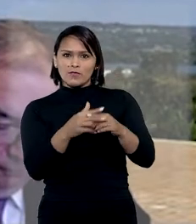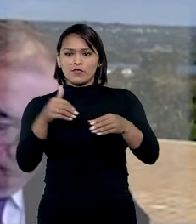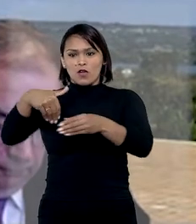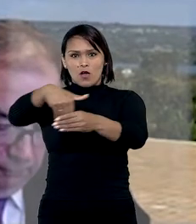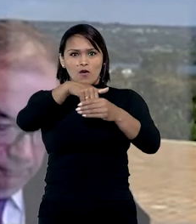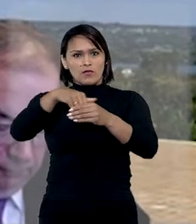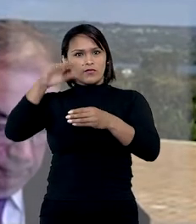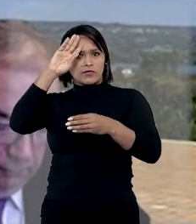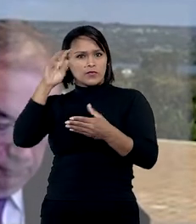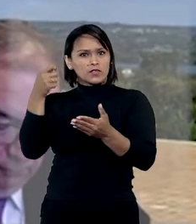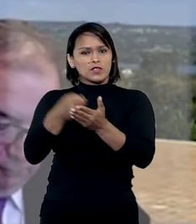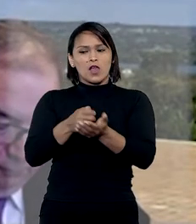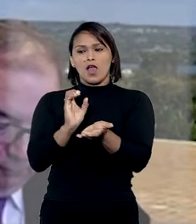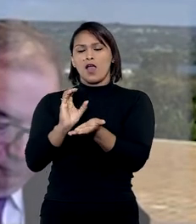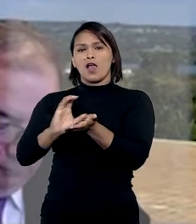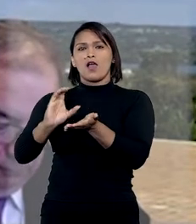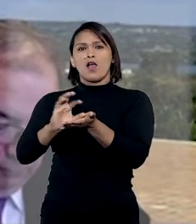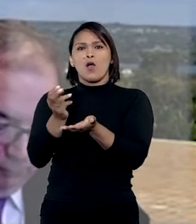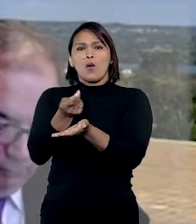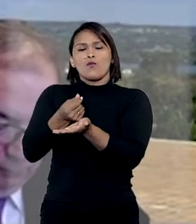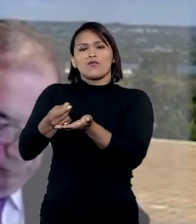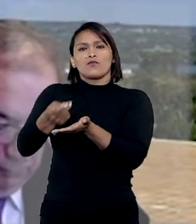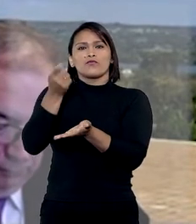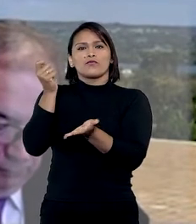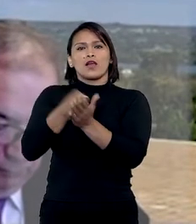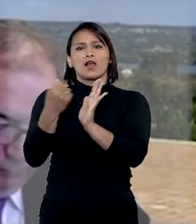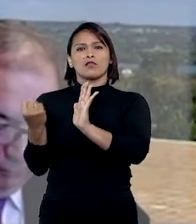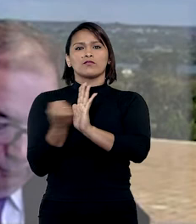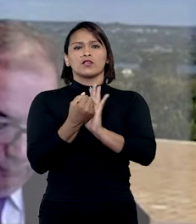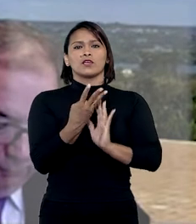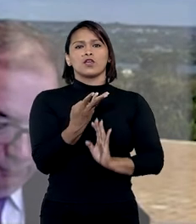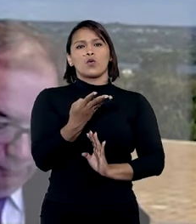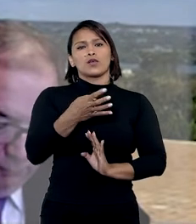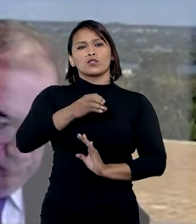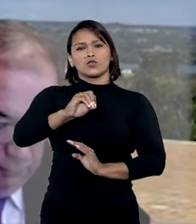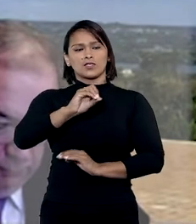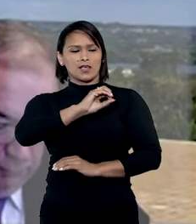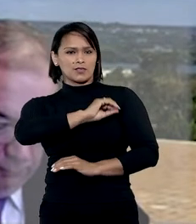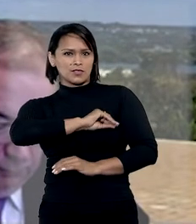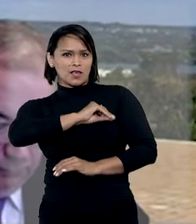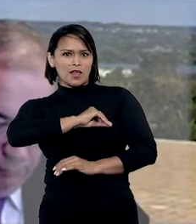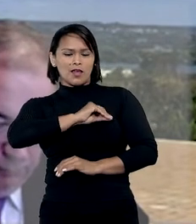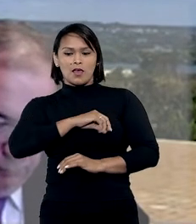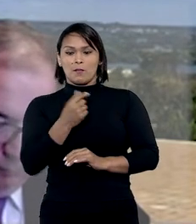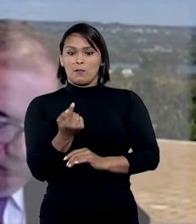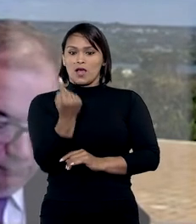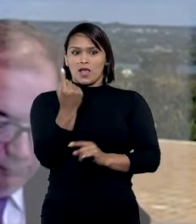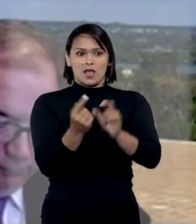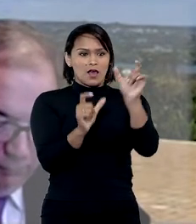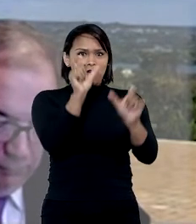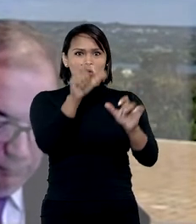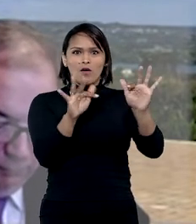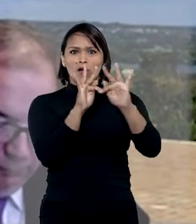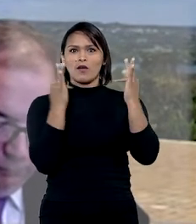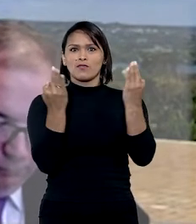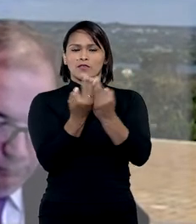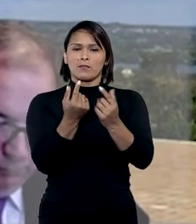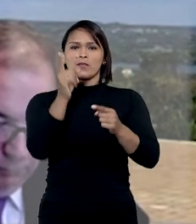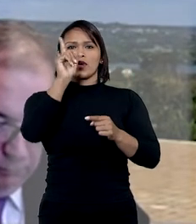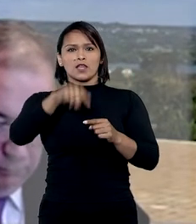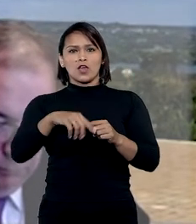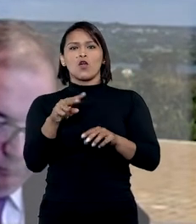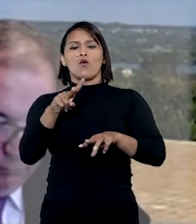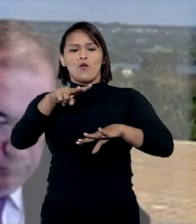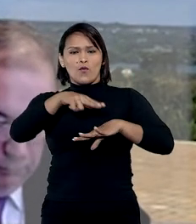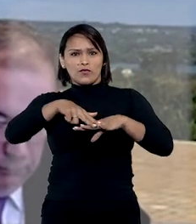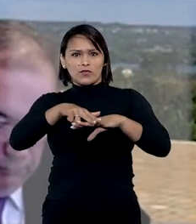acórdão de segundo grau em relação à indenização anteriormente fixada em 400 salários mínimos para cada membro da família, sendo